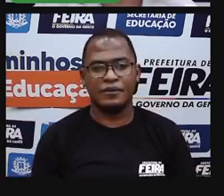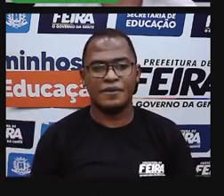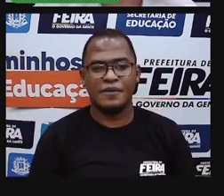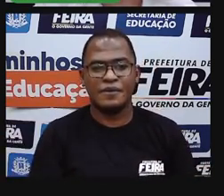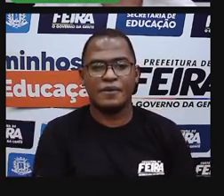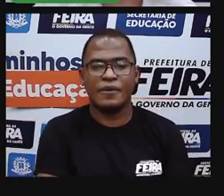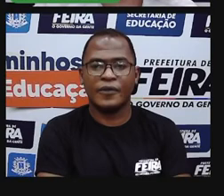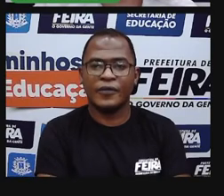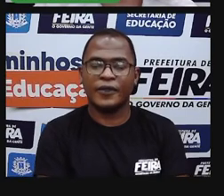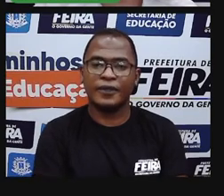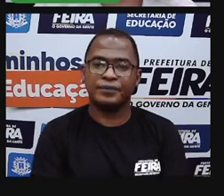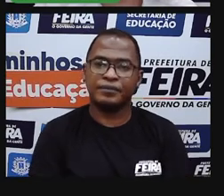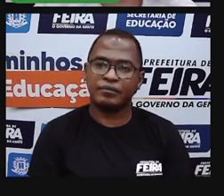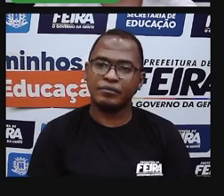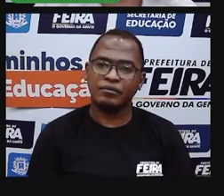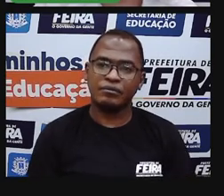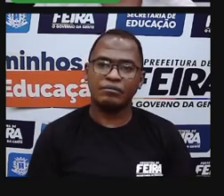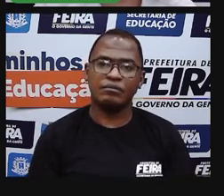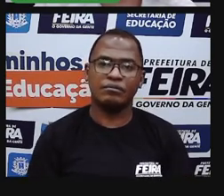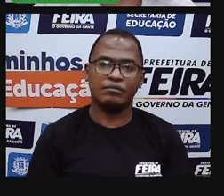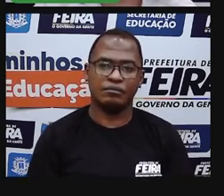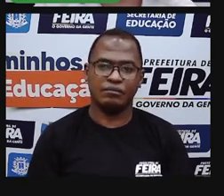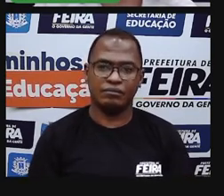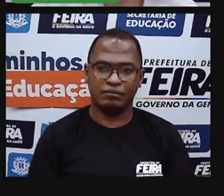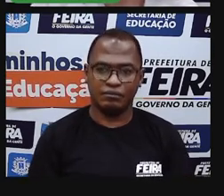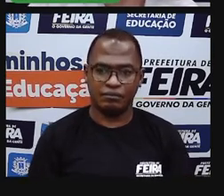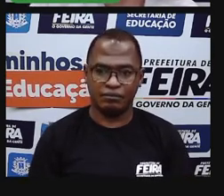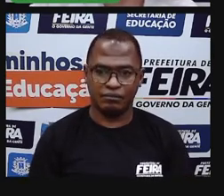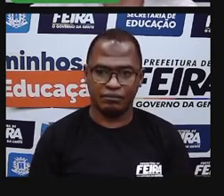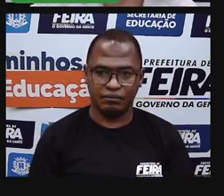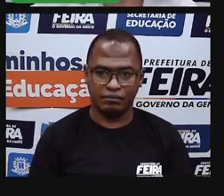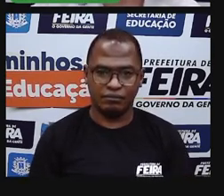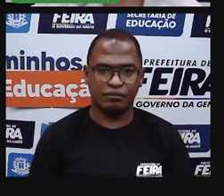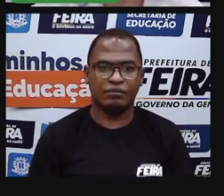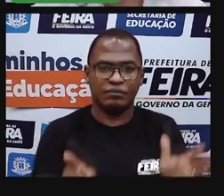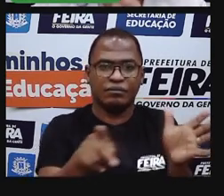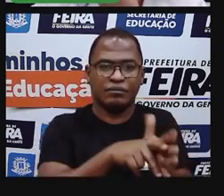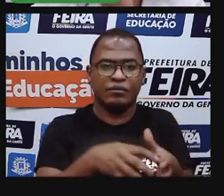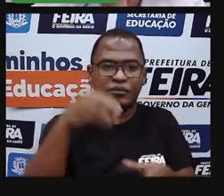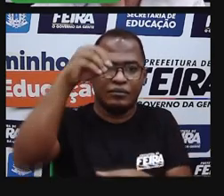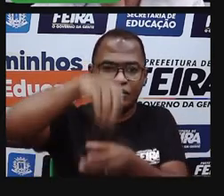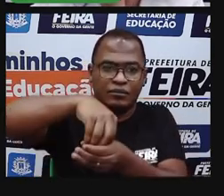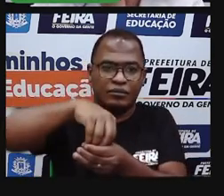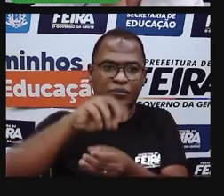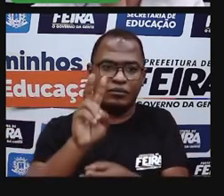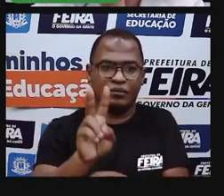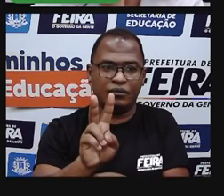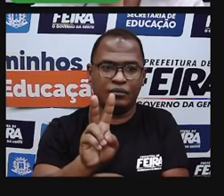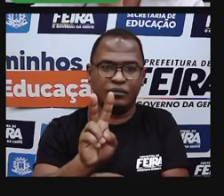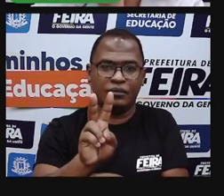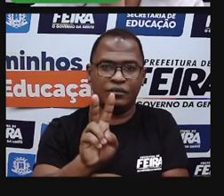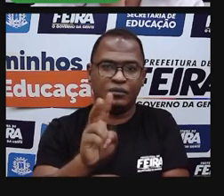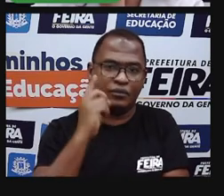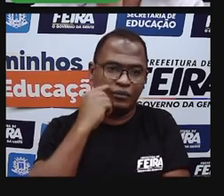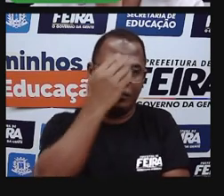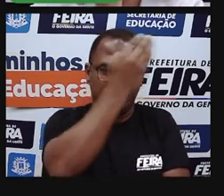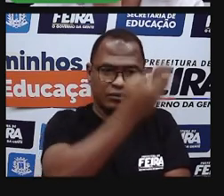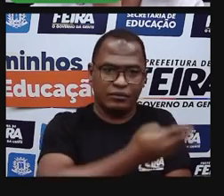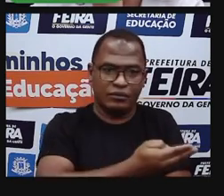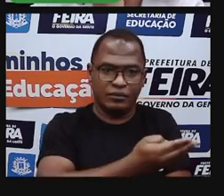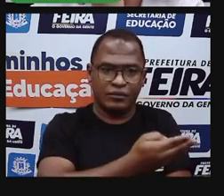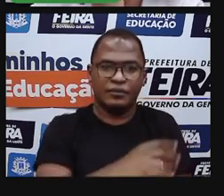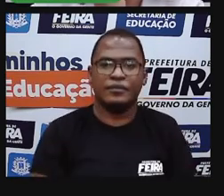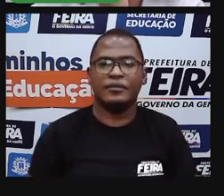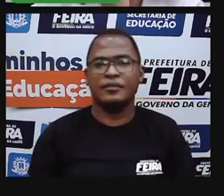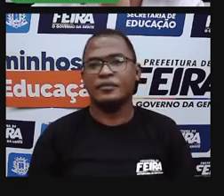Barreto, Francisco Pinto, Fraternidade, Limoeiro. Então, eles estão, fazem parte da região administrativa 2. São os